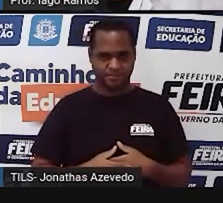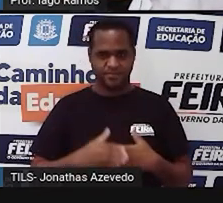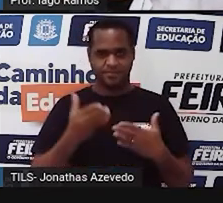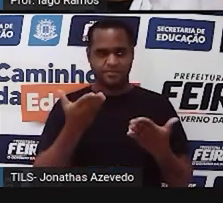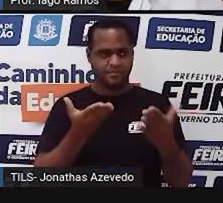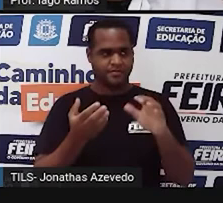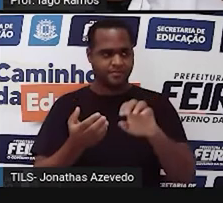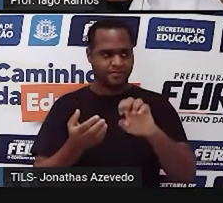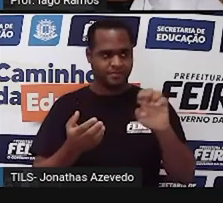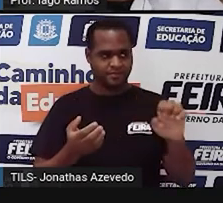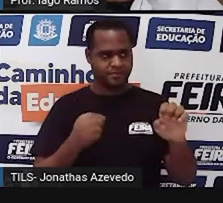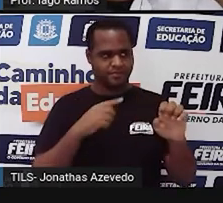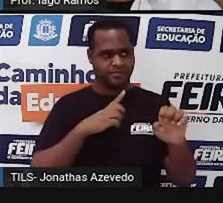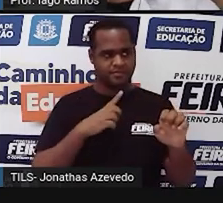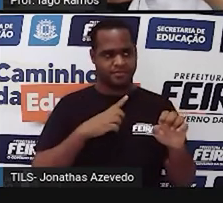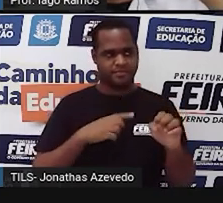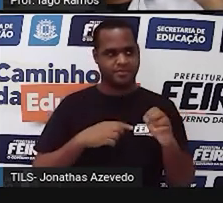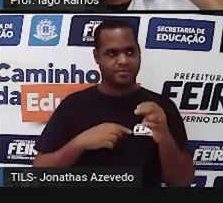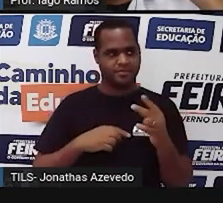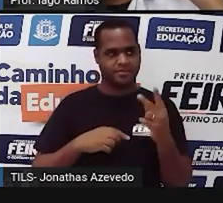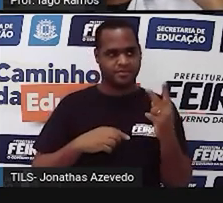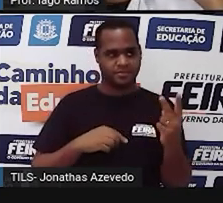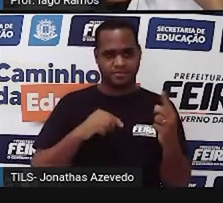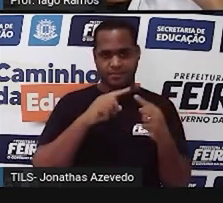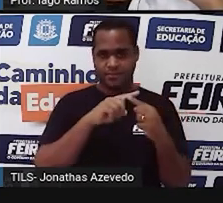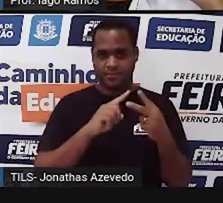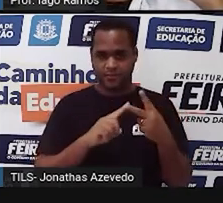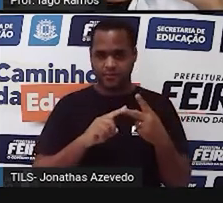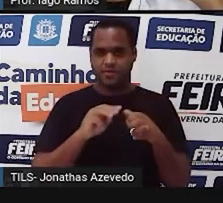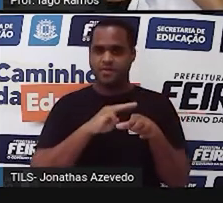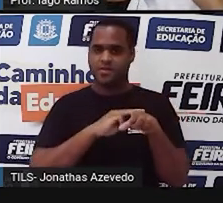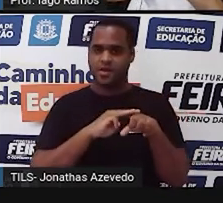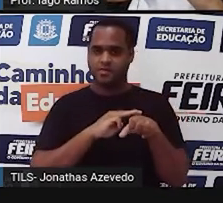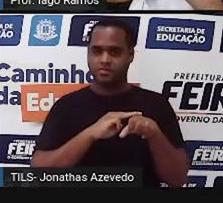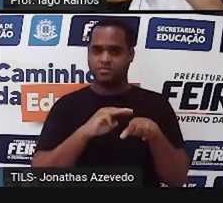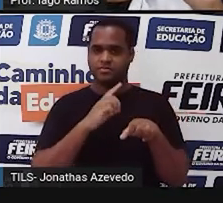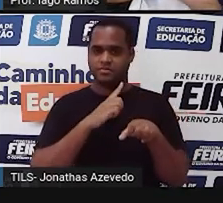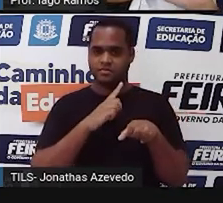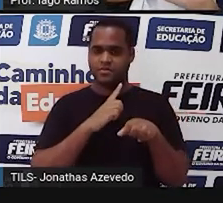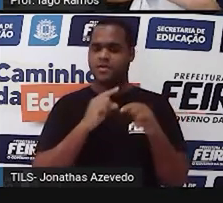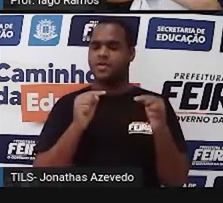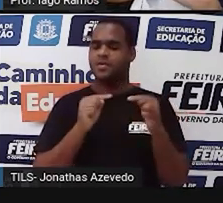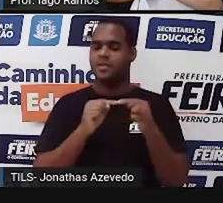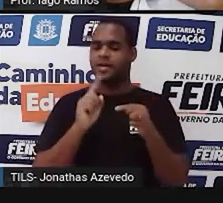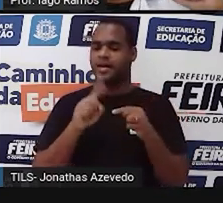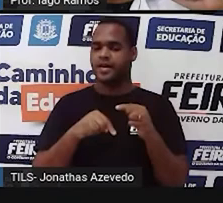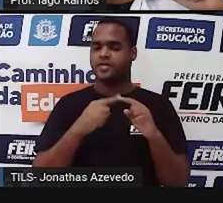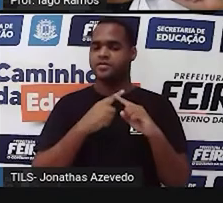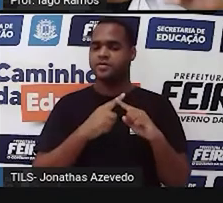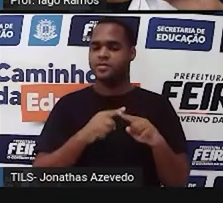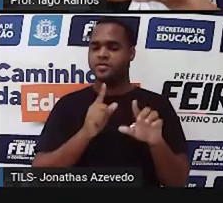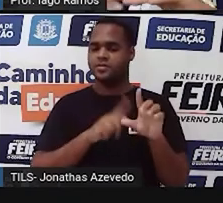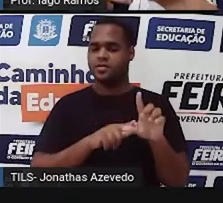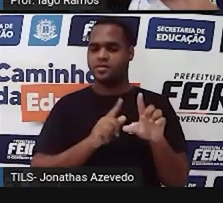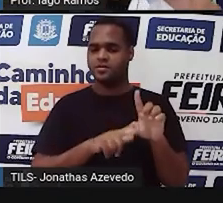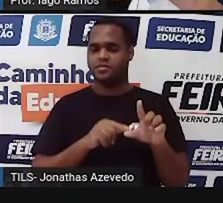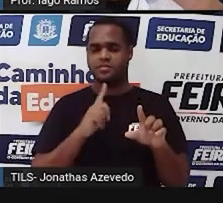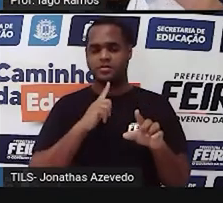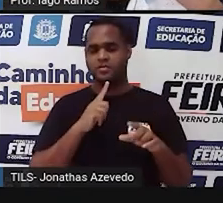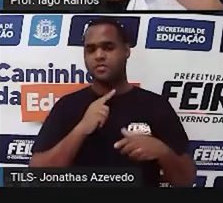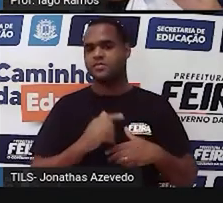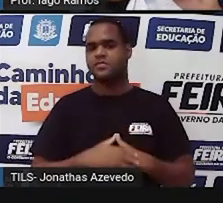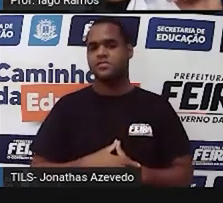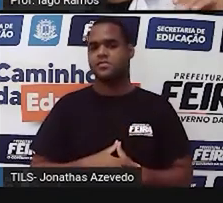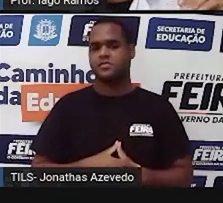esquerdo tem duas caixinhas marrons que estão indicadas com a letra X. No